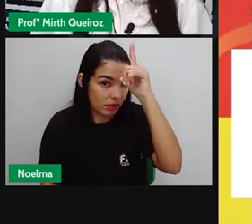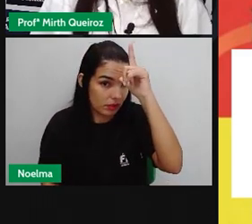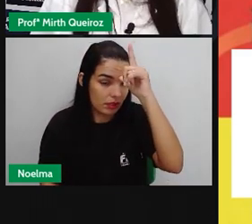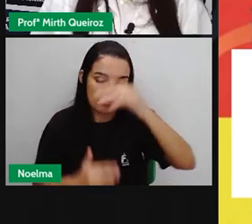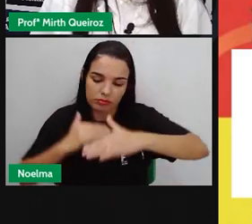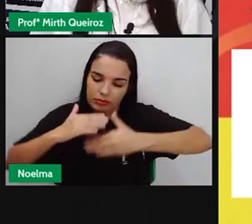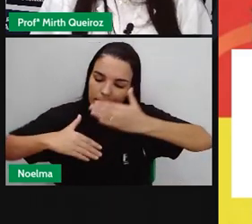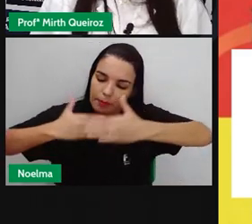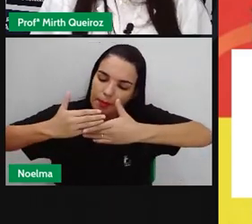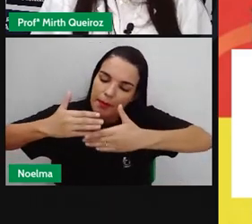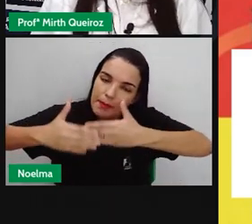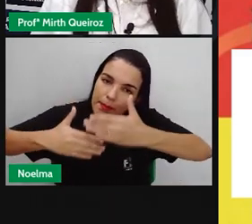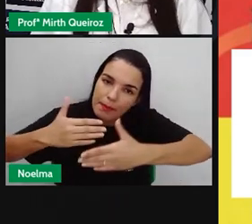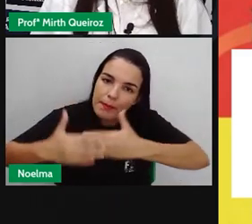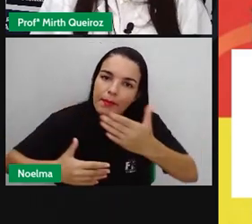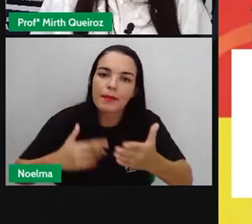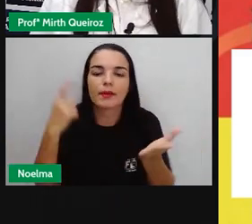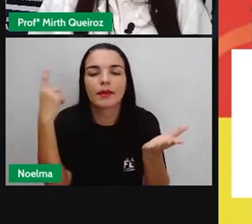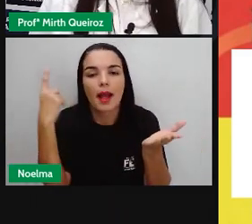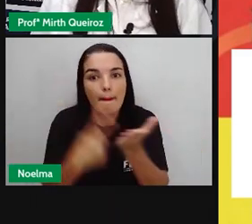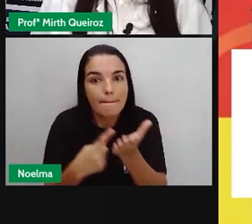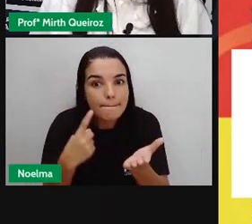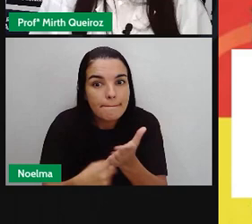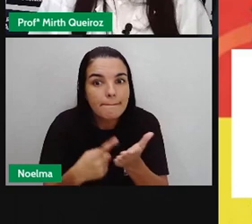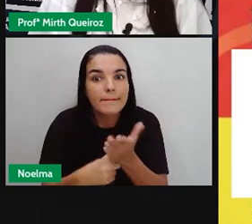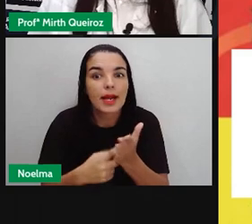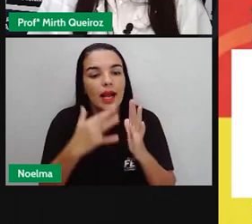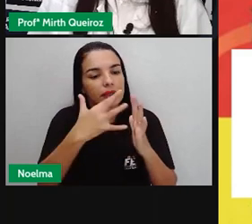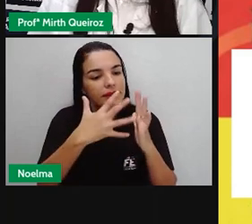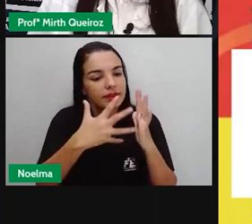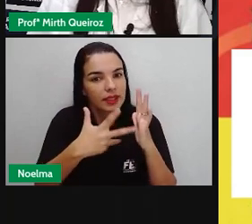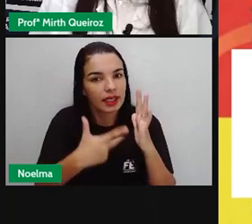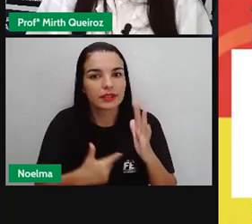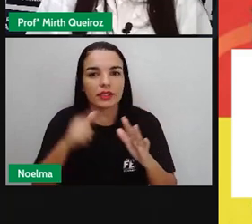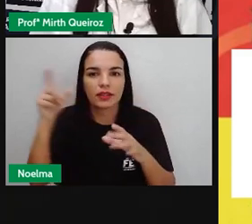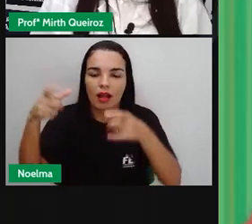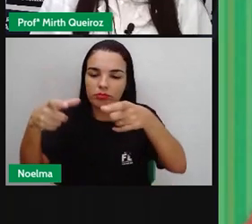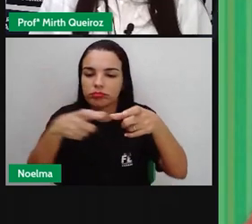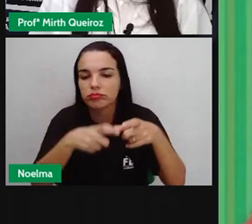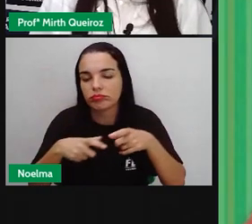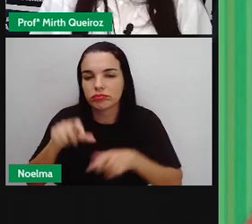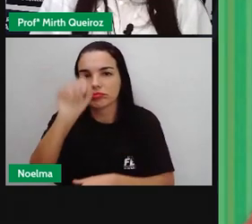perpetuaram hoje e marcam essas regiões, essas localidades.